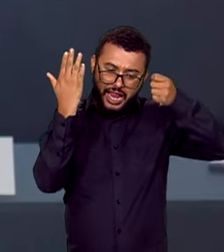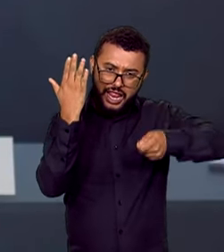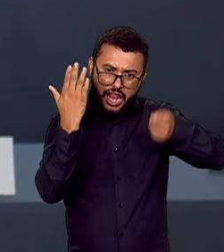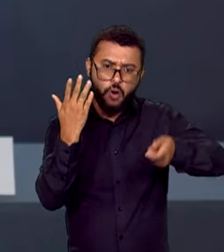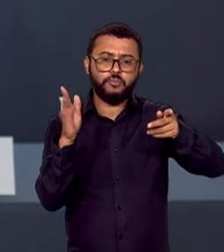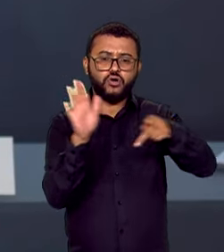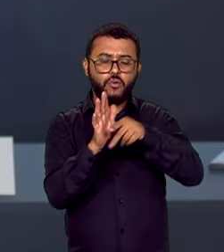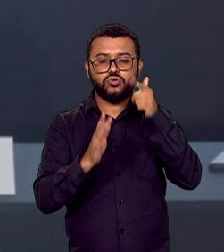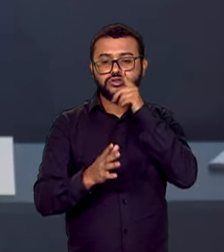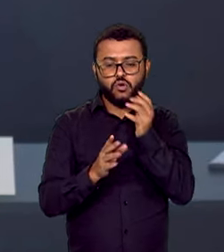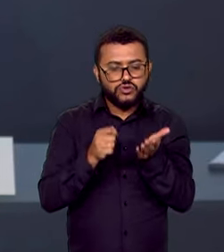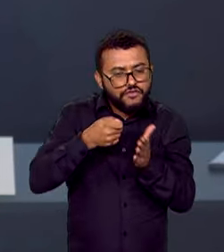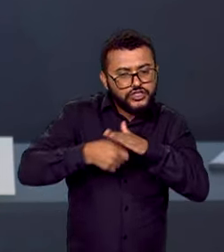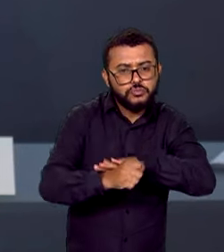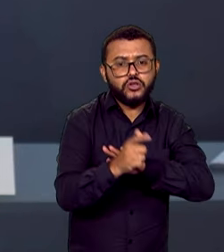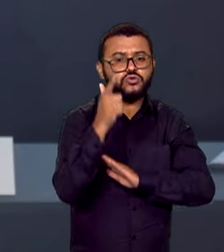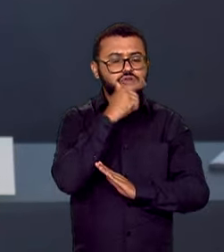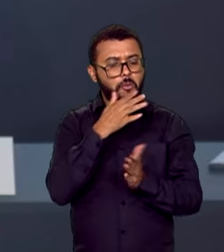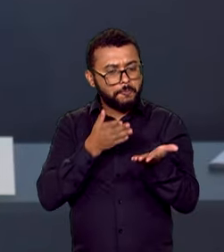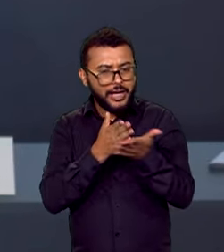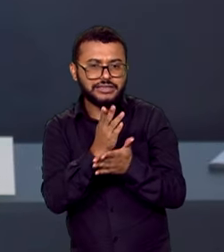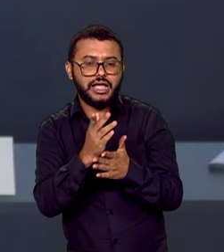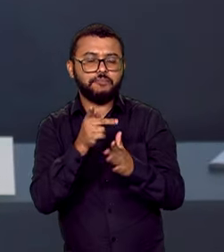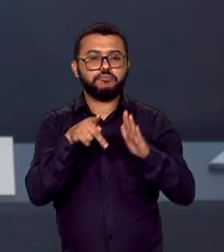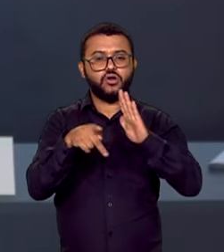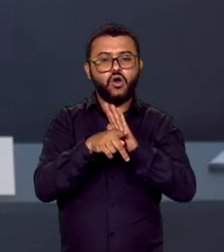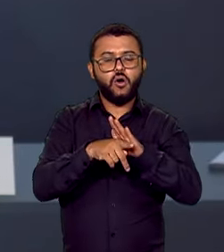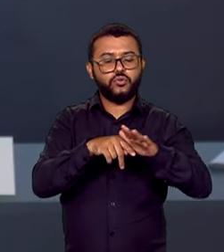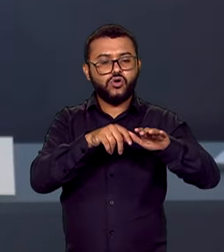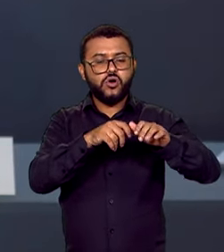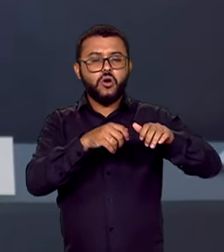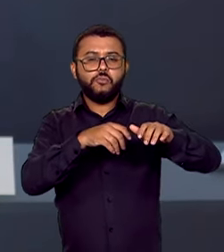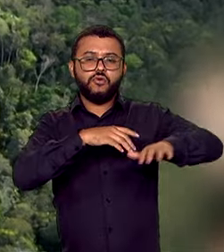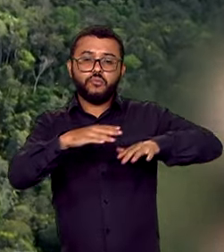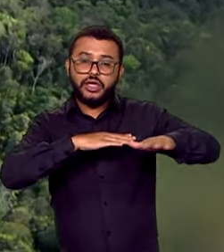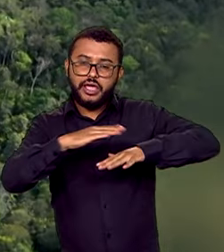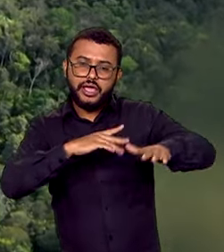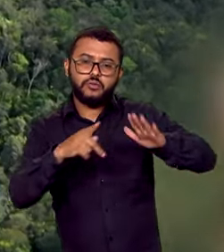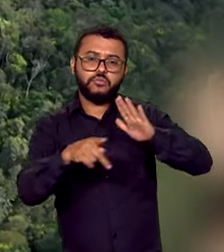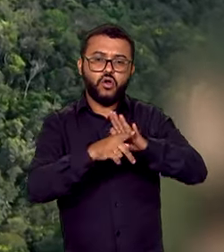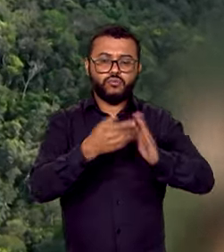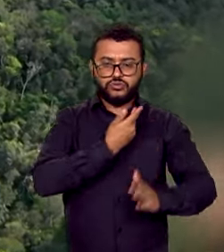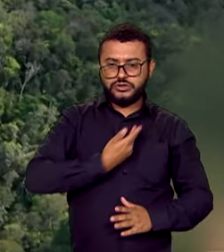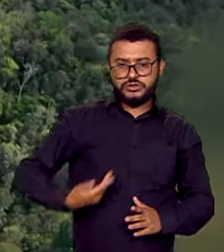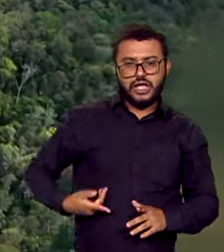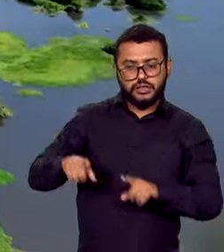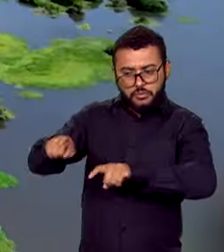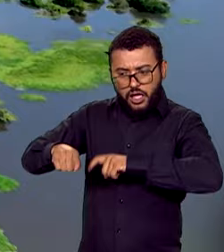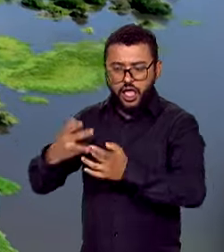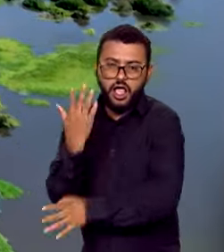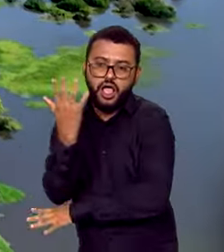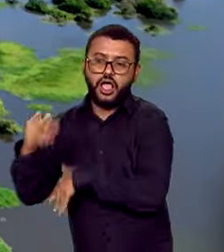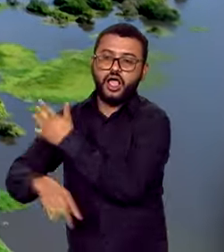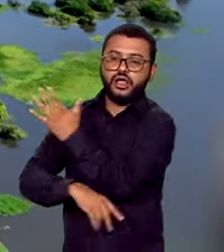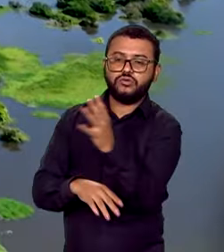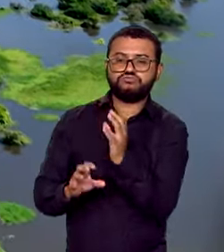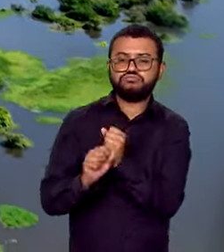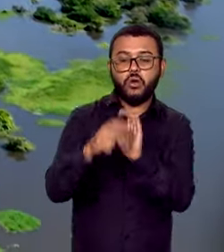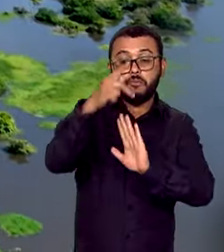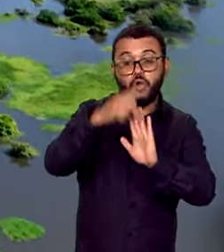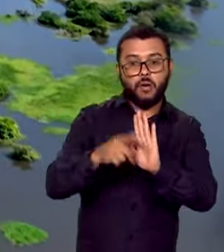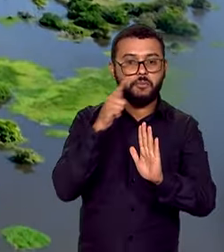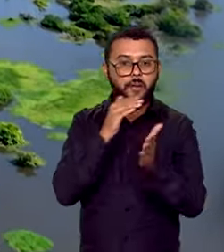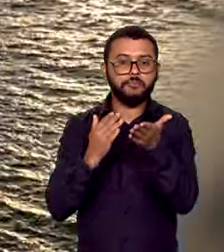financiados, com destaque para os setores de mobilidade urbana e ambiental. Outros 133 projetos estão em